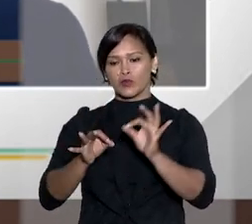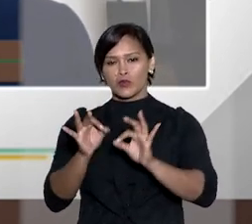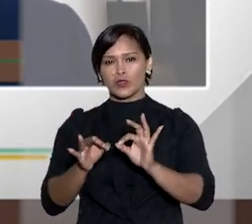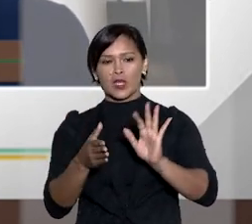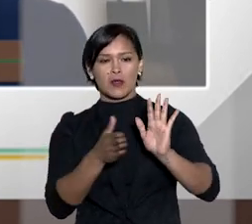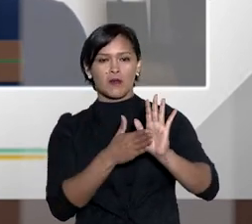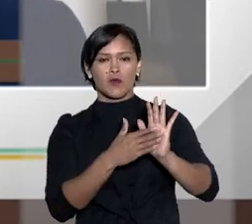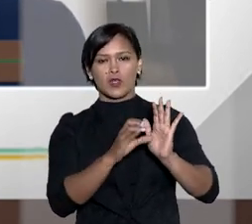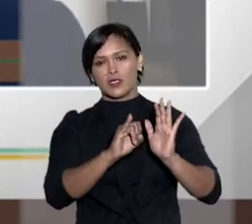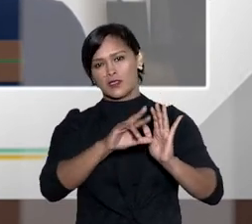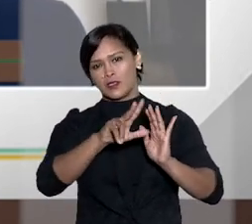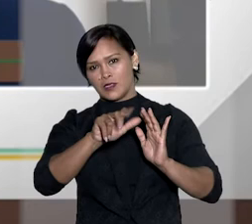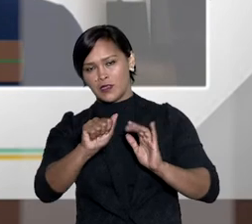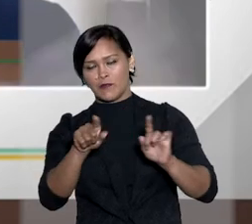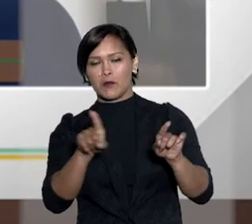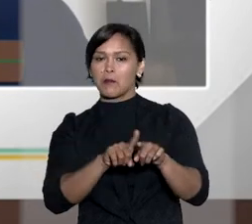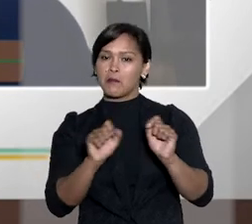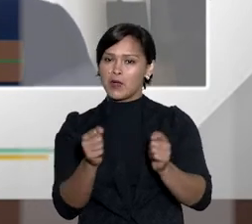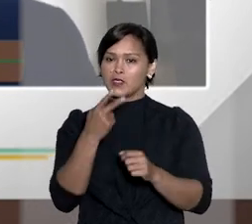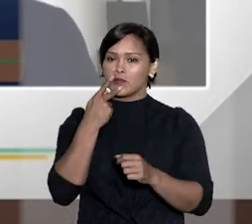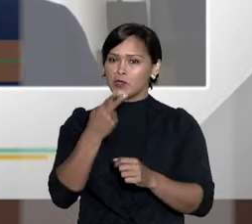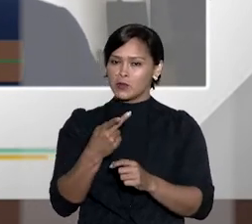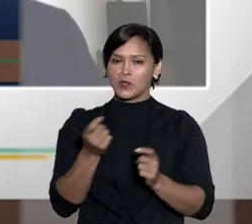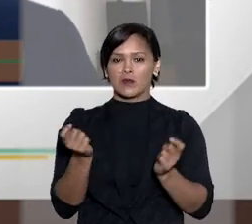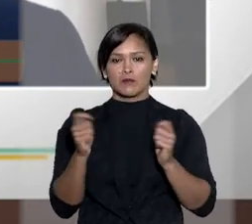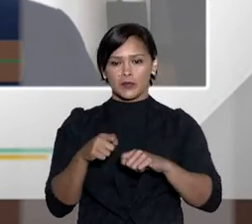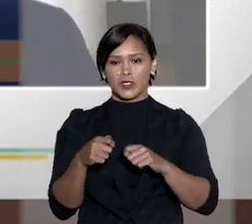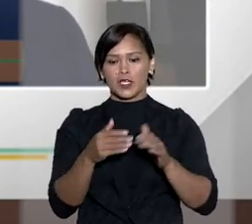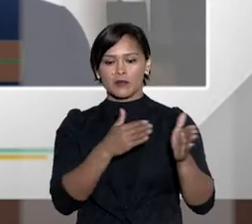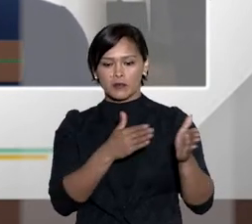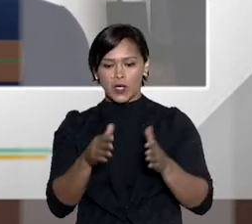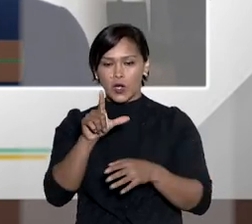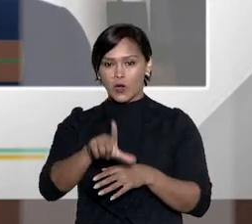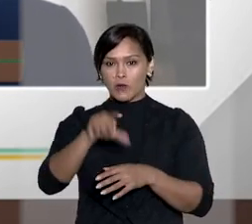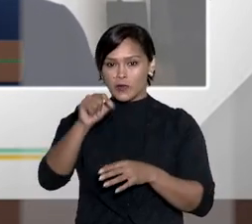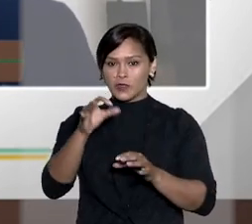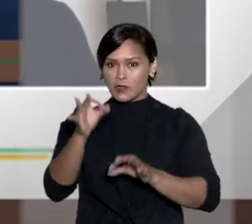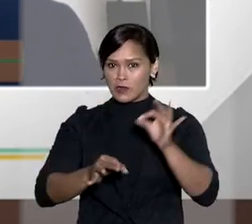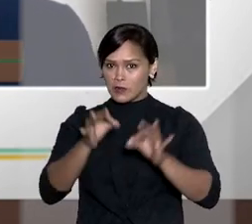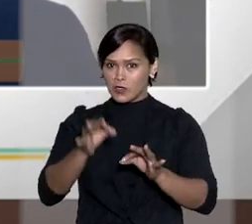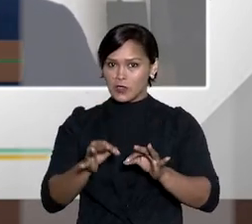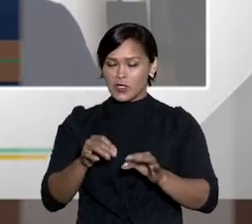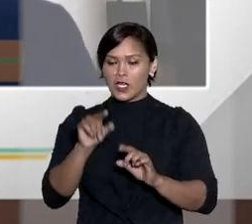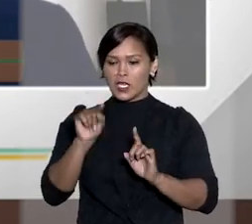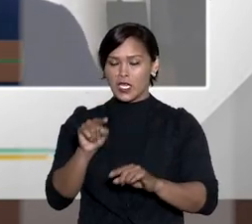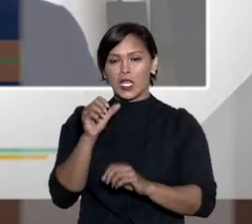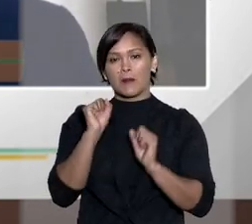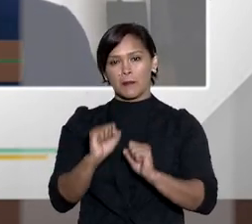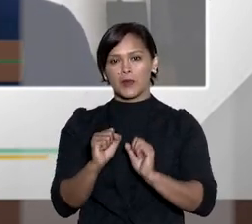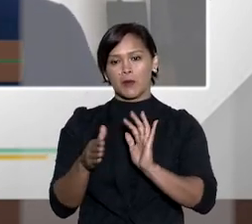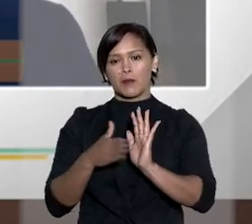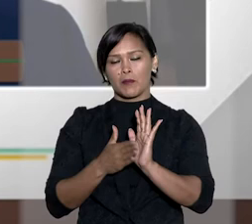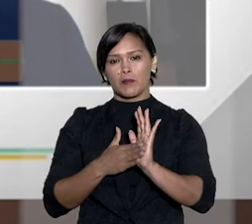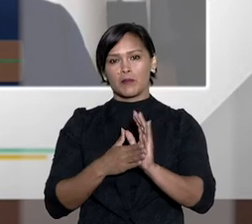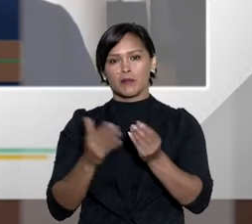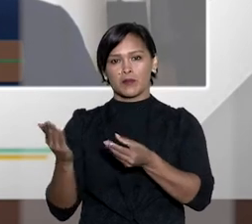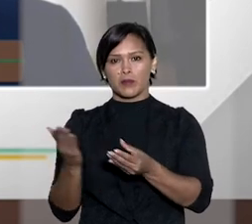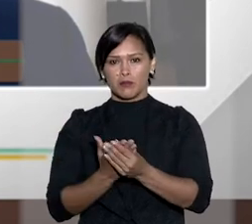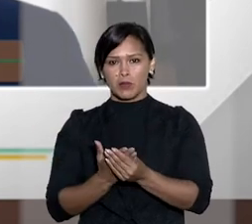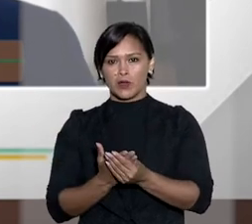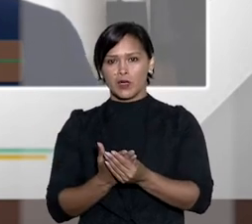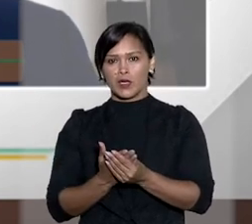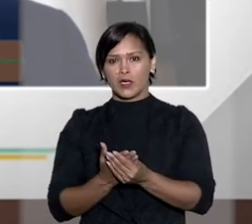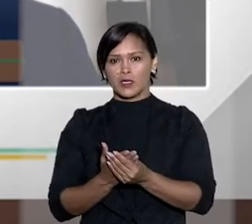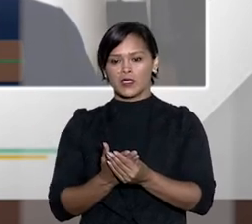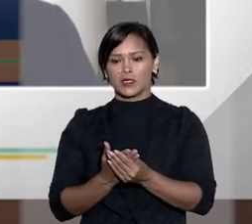possível não pode ser eu vou propor no juizado e propor na vara cível mas como eu disse é uma faculdade a opção pelos juizados